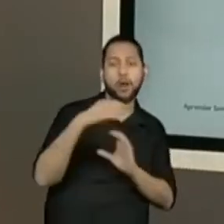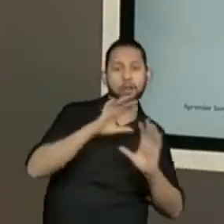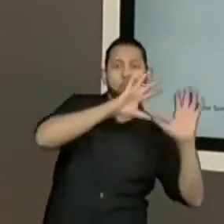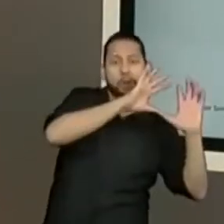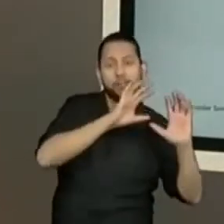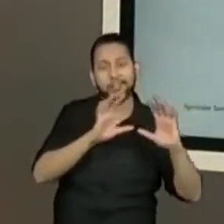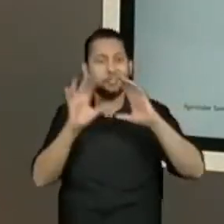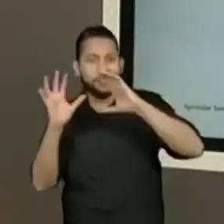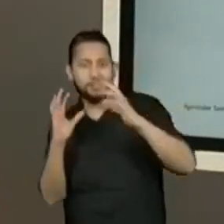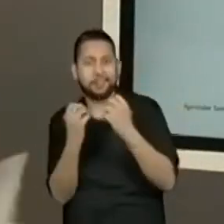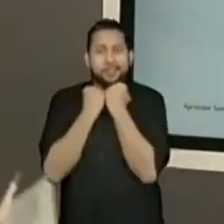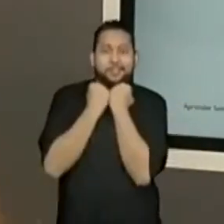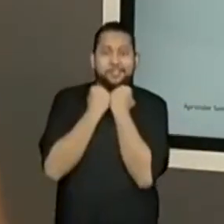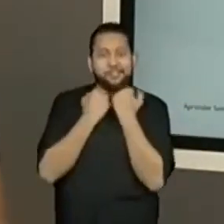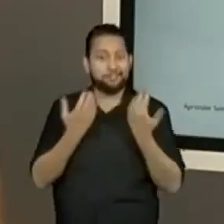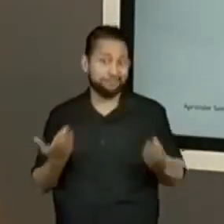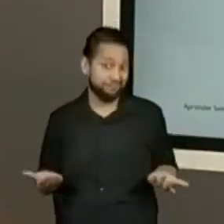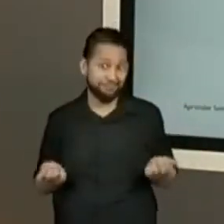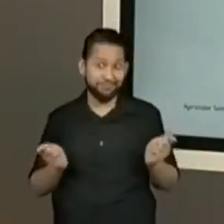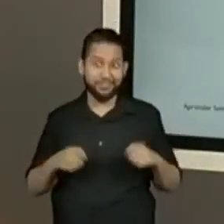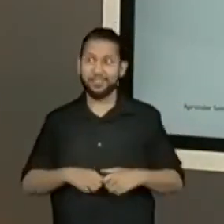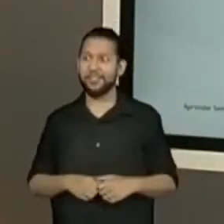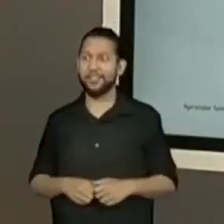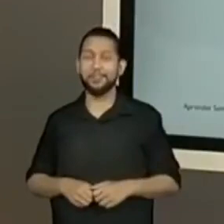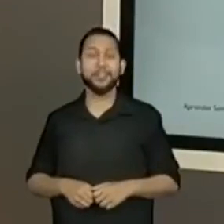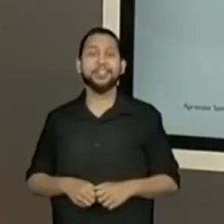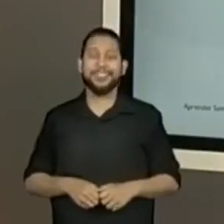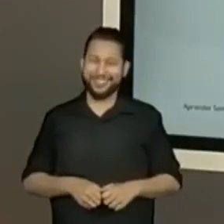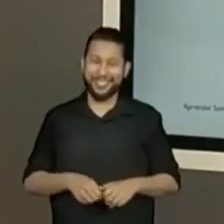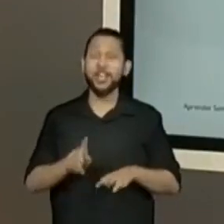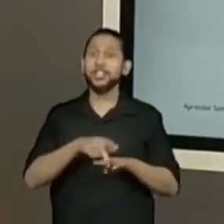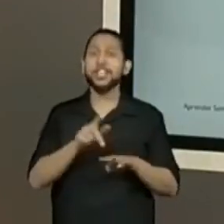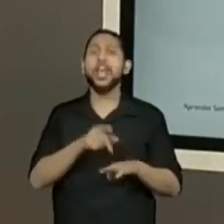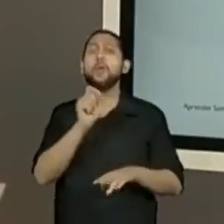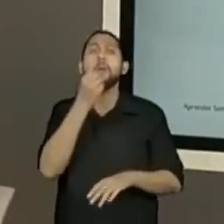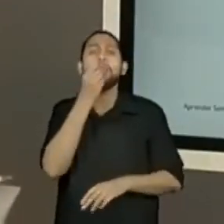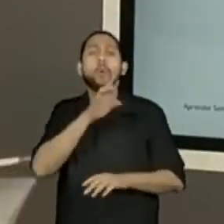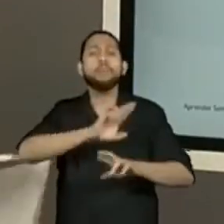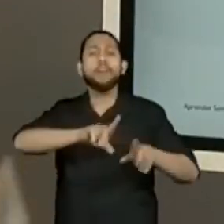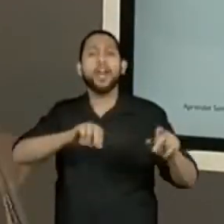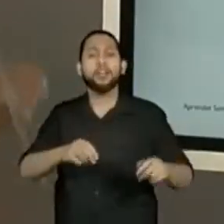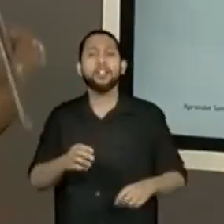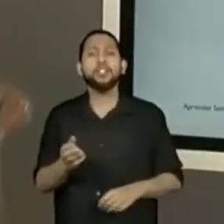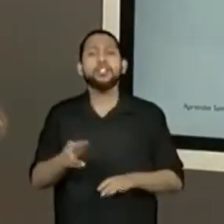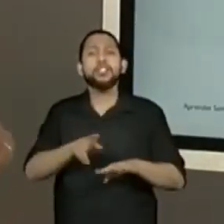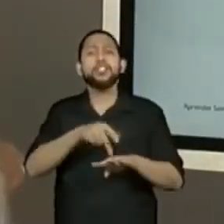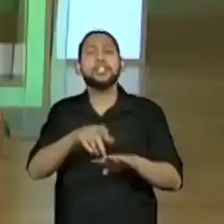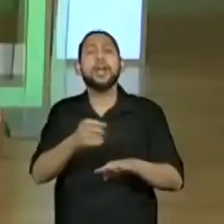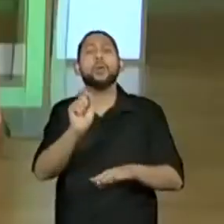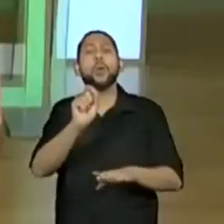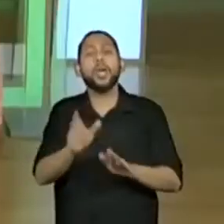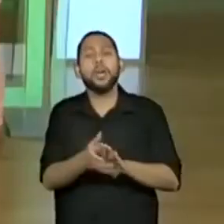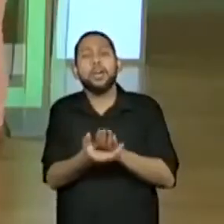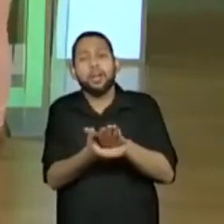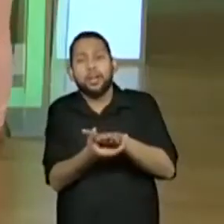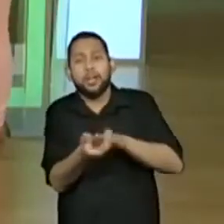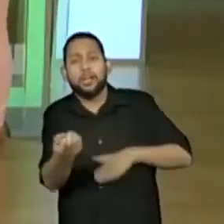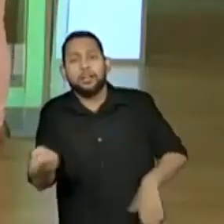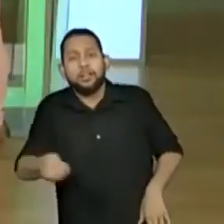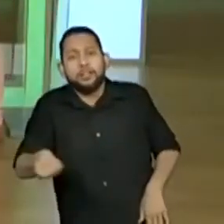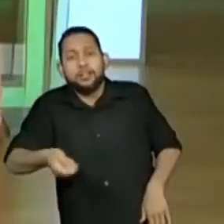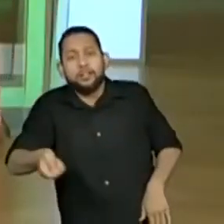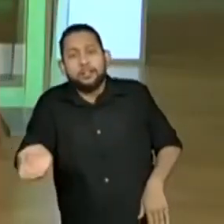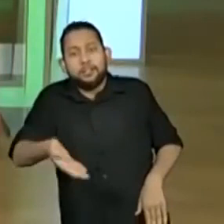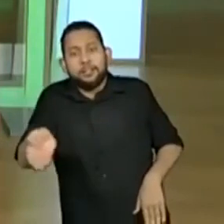tá bom? Então, lá? Estão falando que é até bom para apanhar. Olha lá, a equipe aqui que está falando. Vamos lá. Isso não faz mais parte da nossa época.